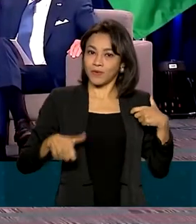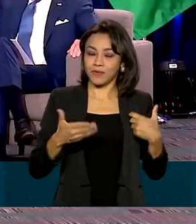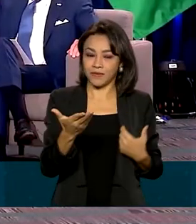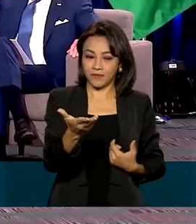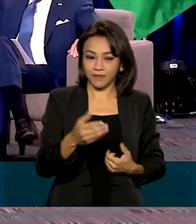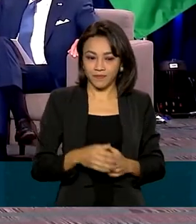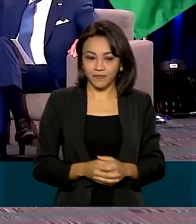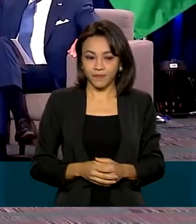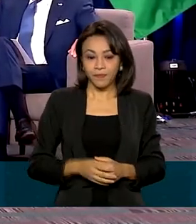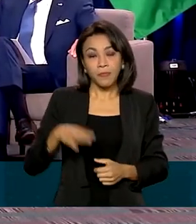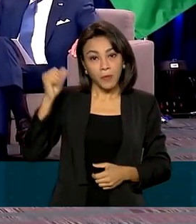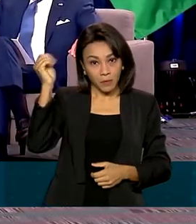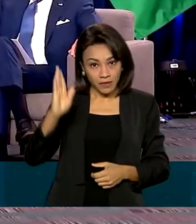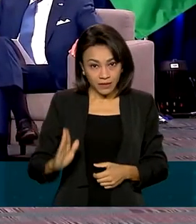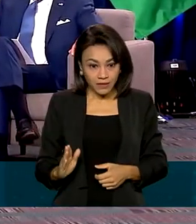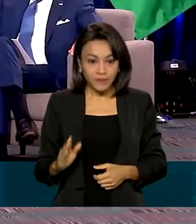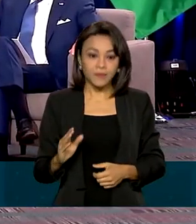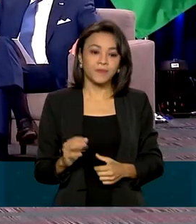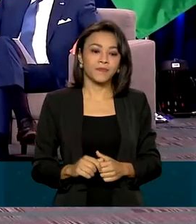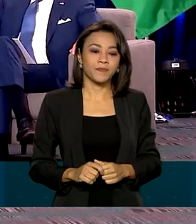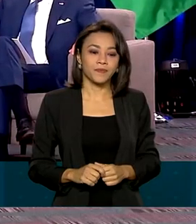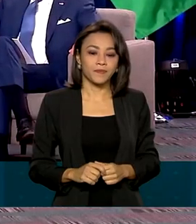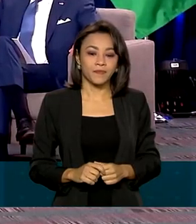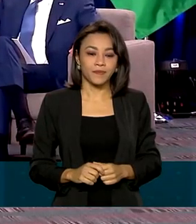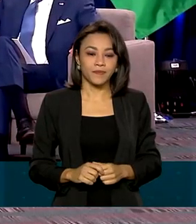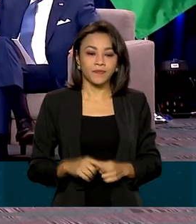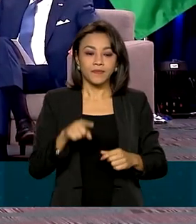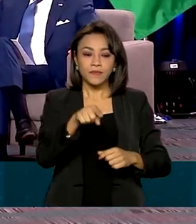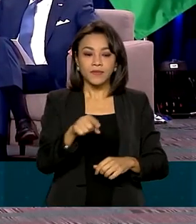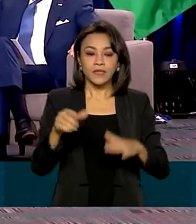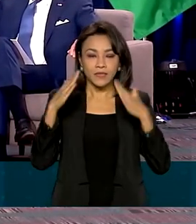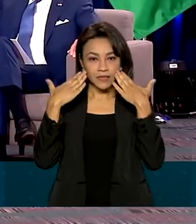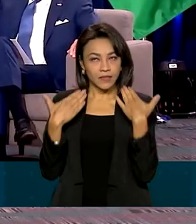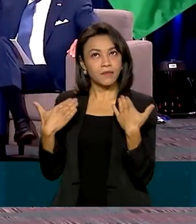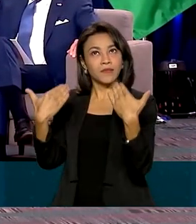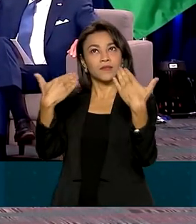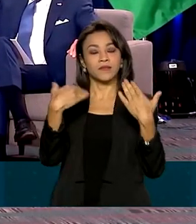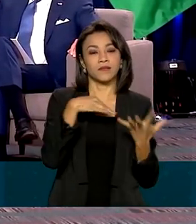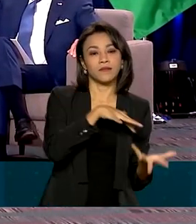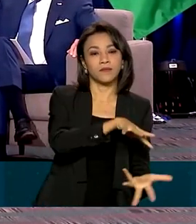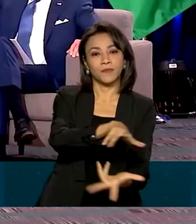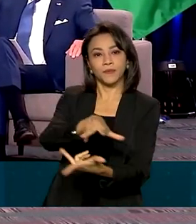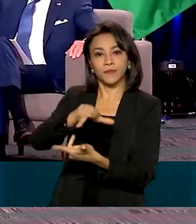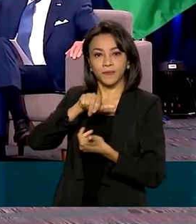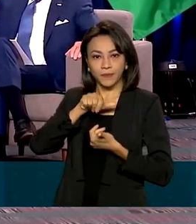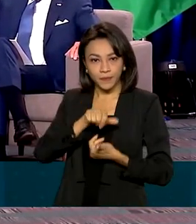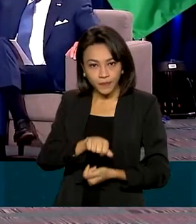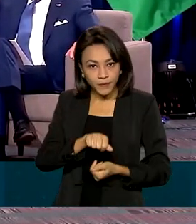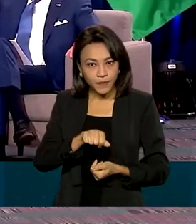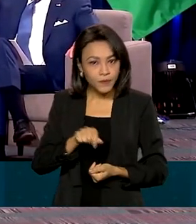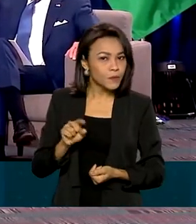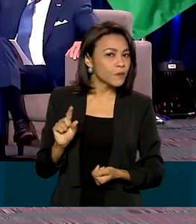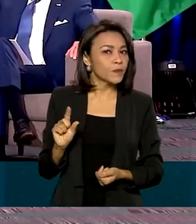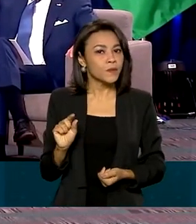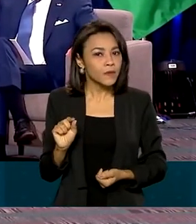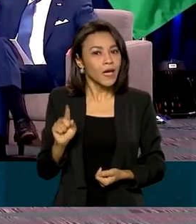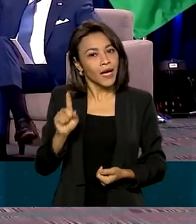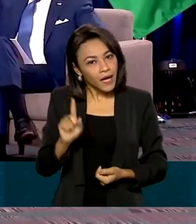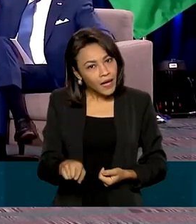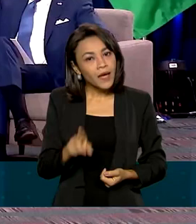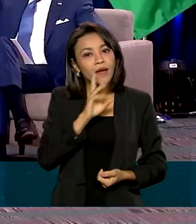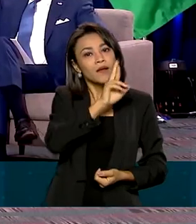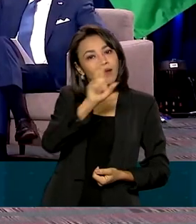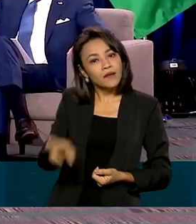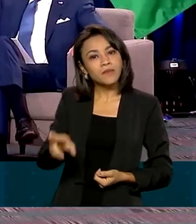Brasil é um gigante e se apresenta para o mundo como a solução para muitos